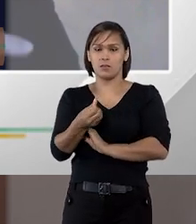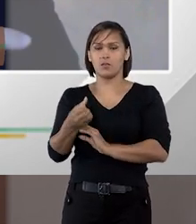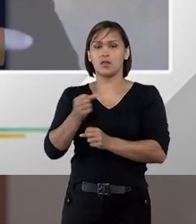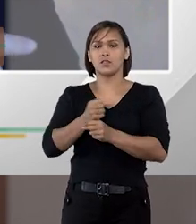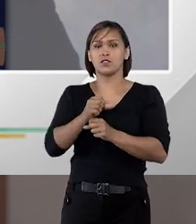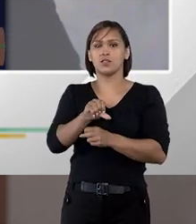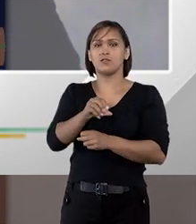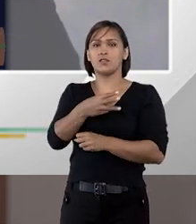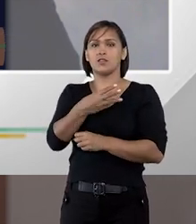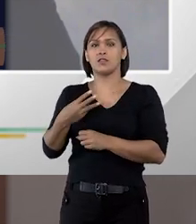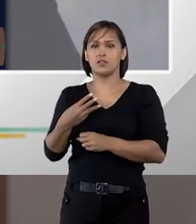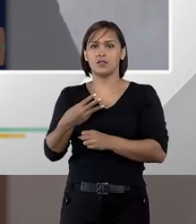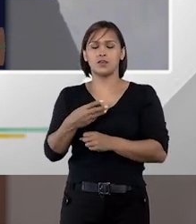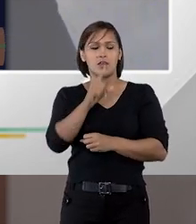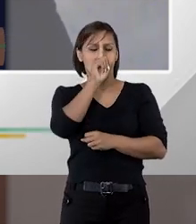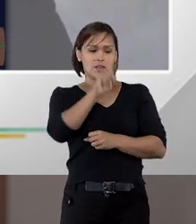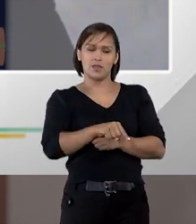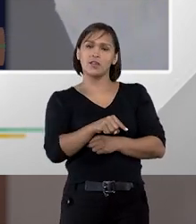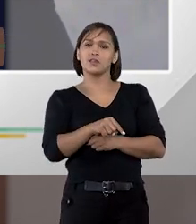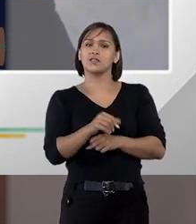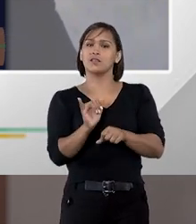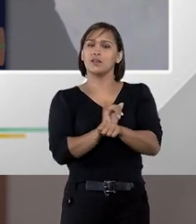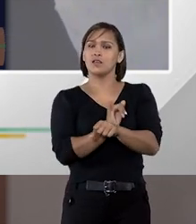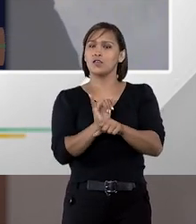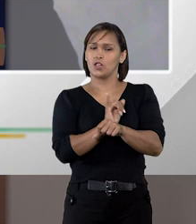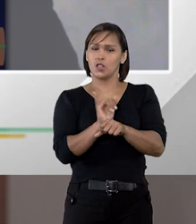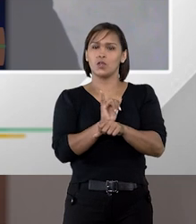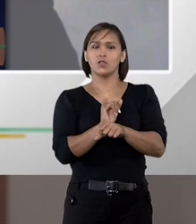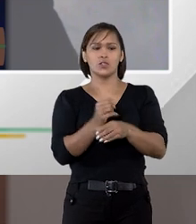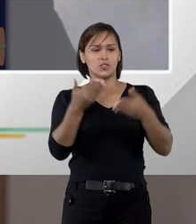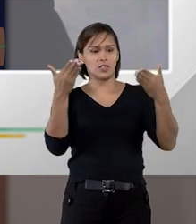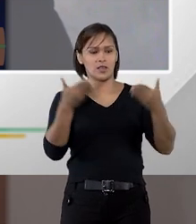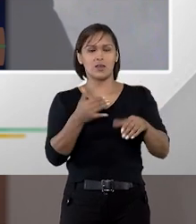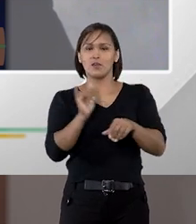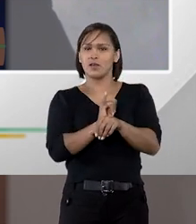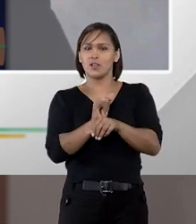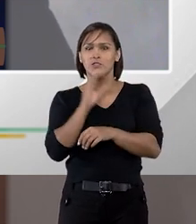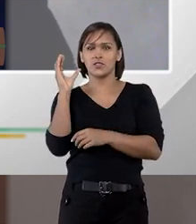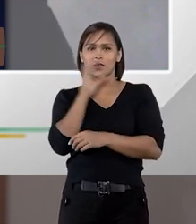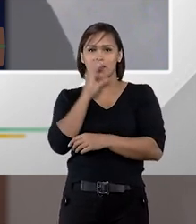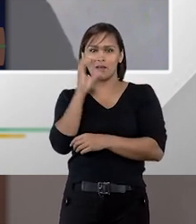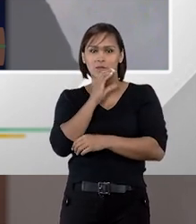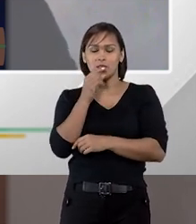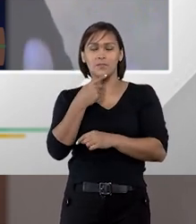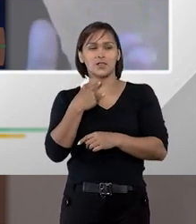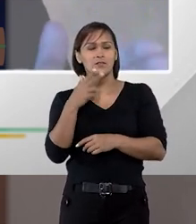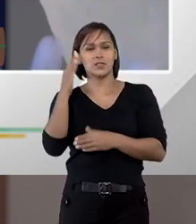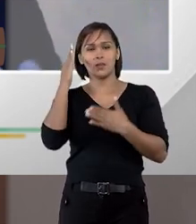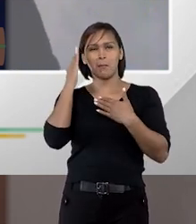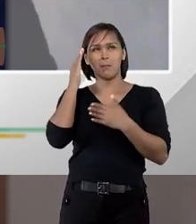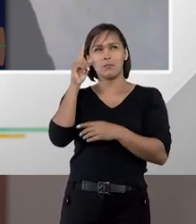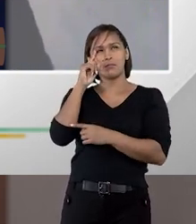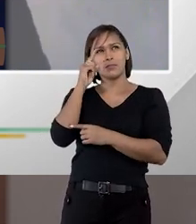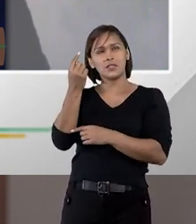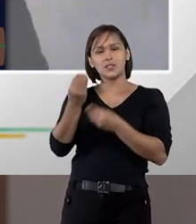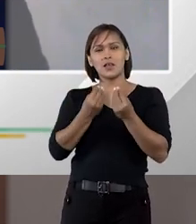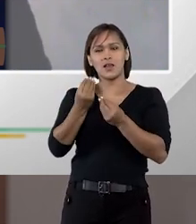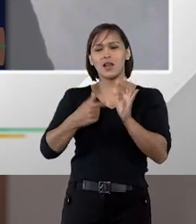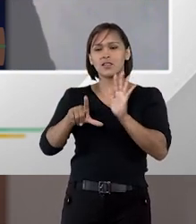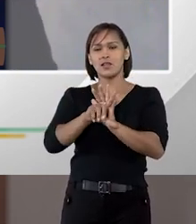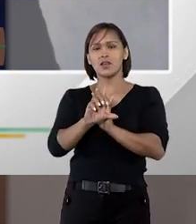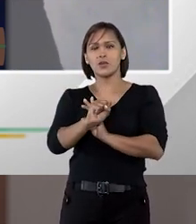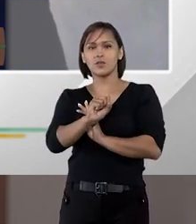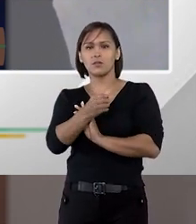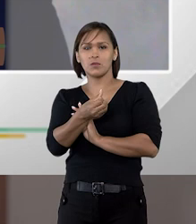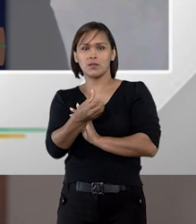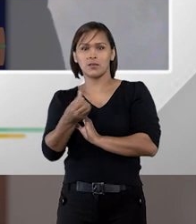8666 de 93, essa lógica é uma lógica de eficiência. Se você parar para pensar, no âmbito da